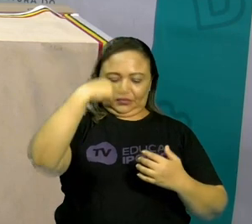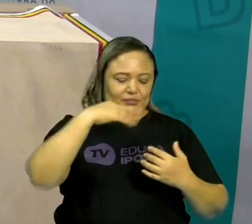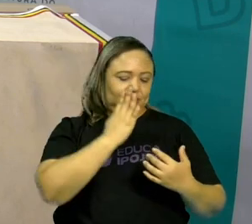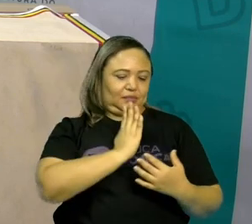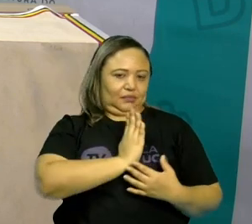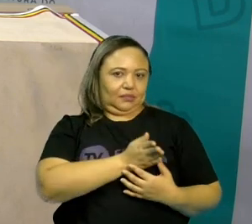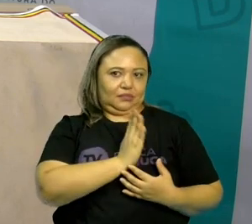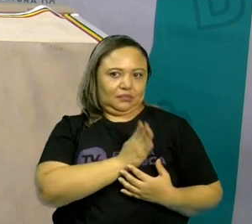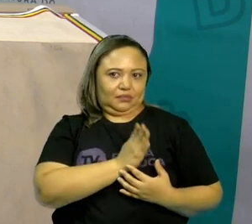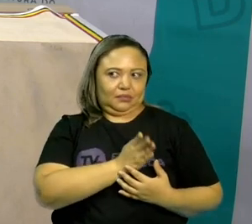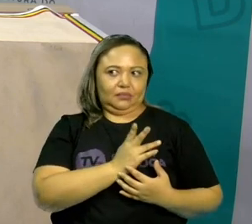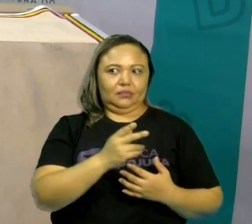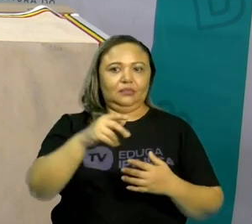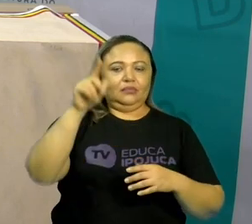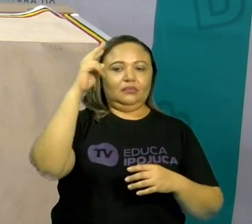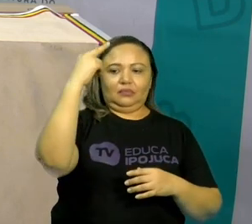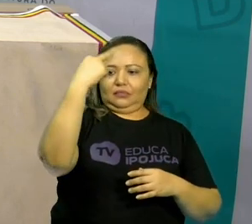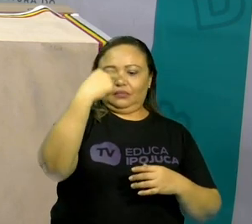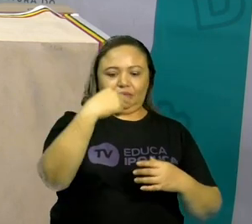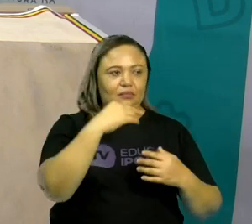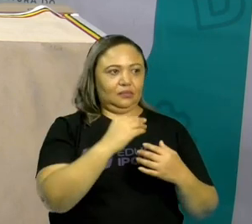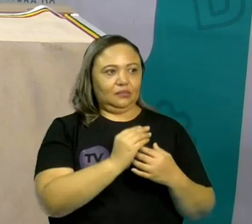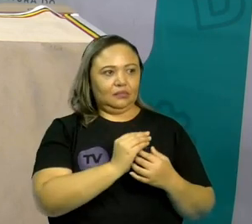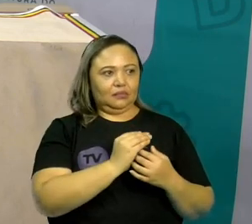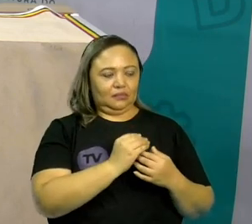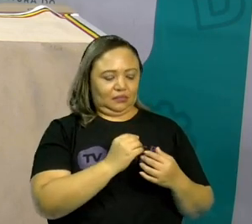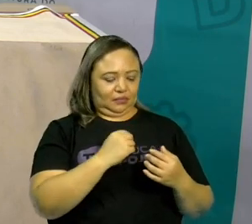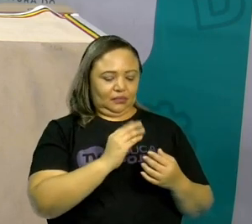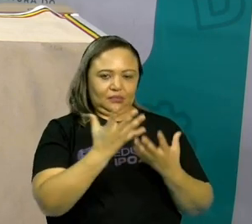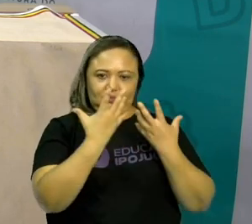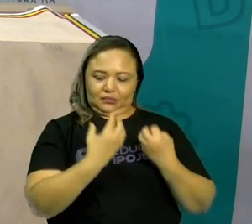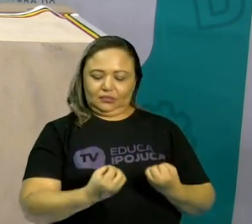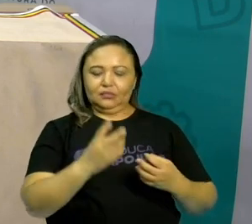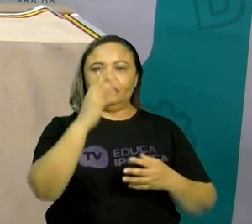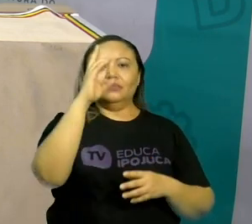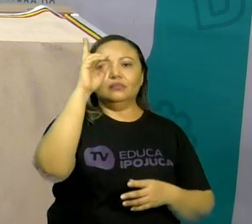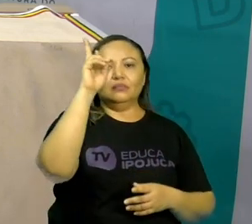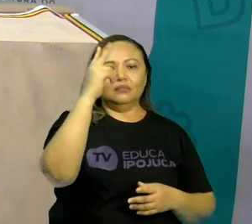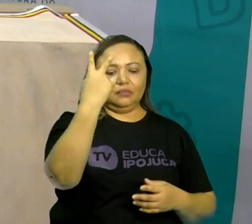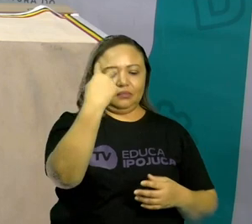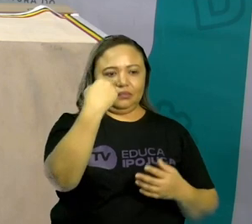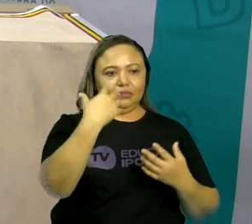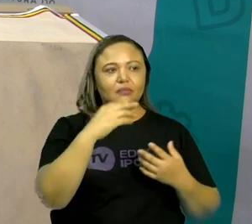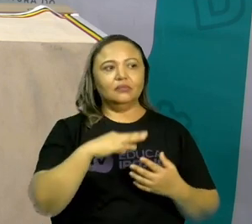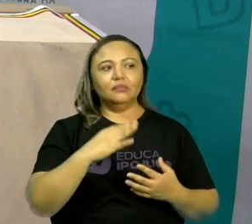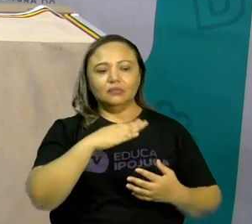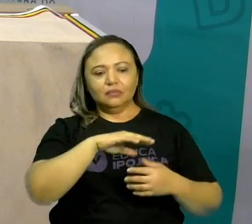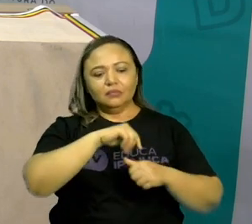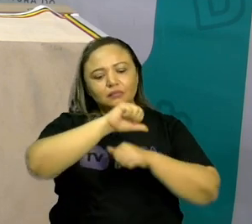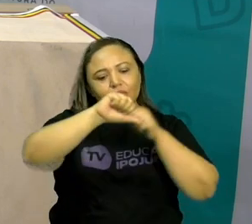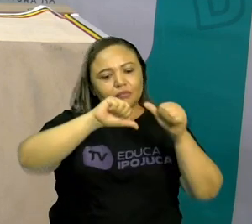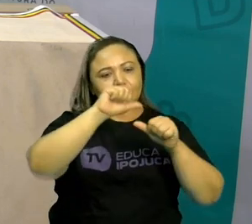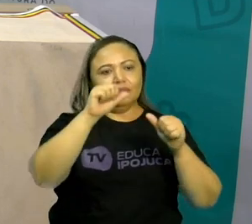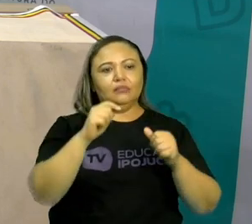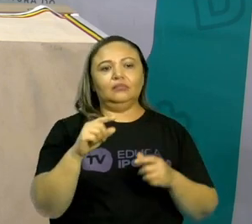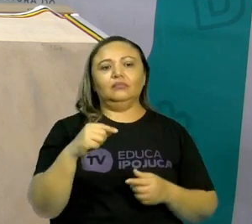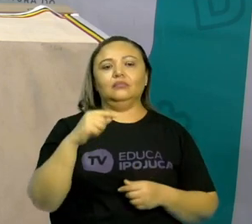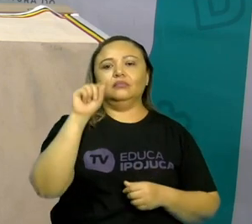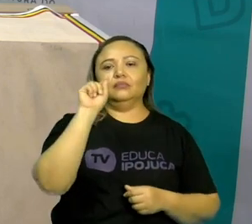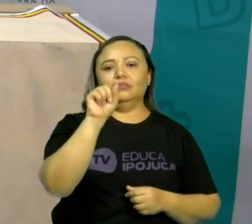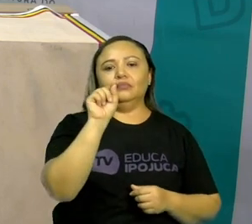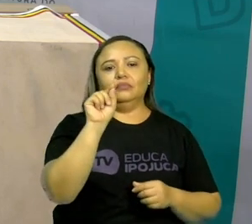descobriria? O que você aceitaria? O que você melhoraria? Do que